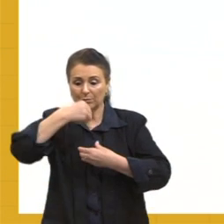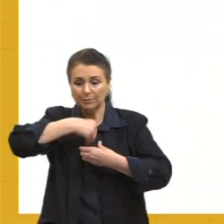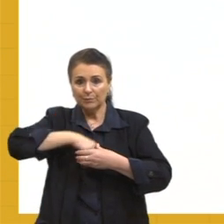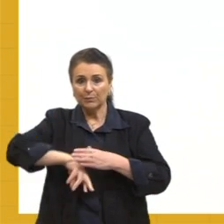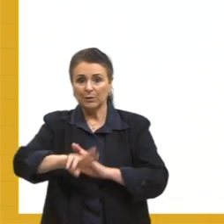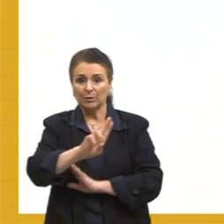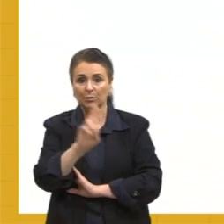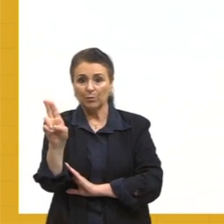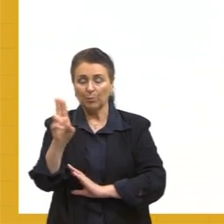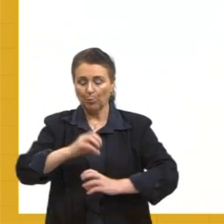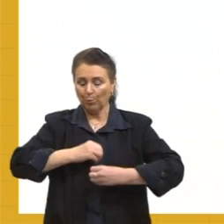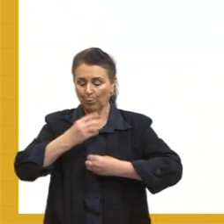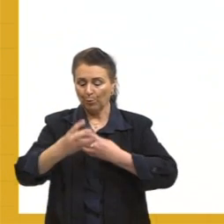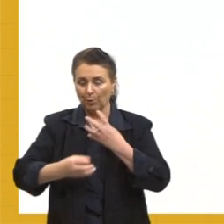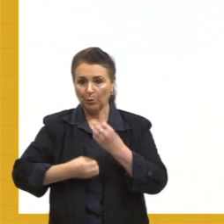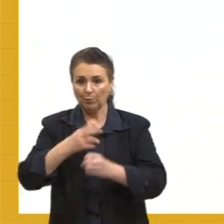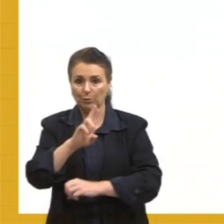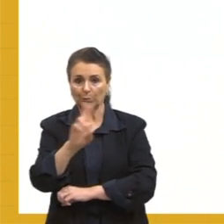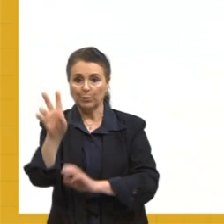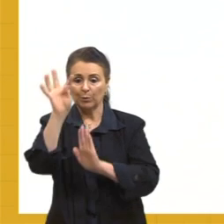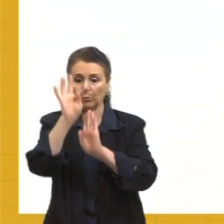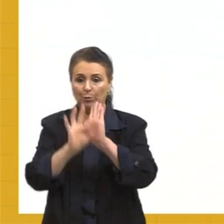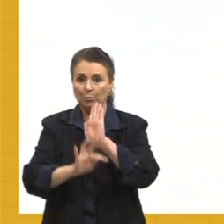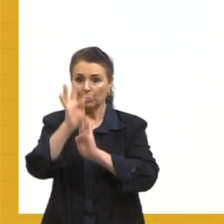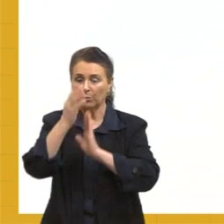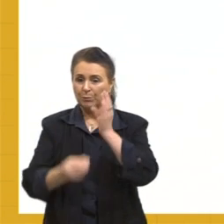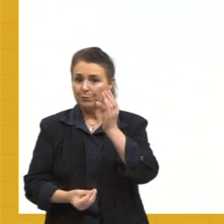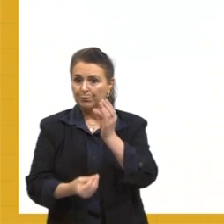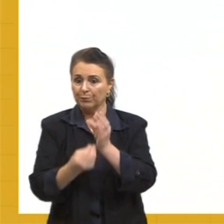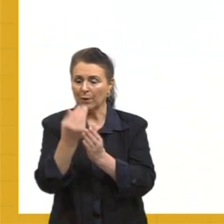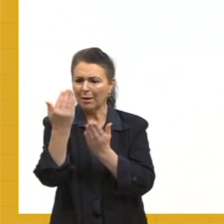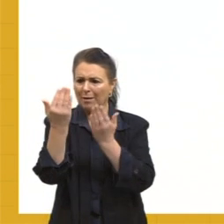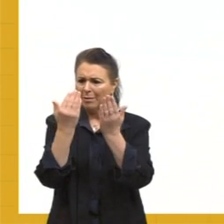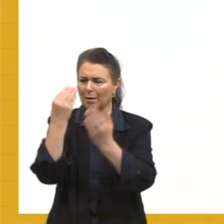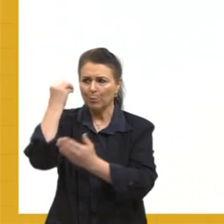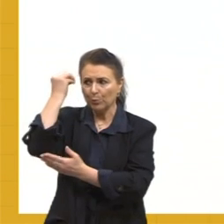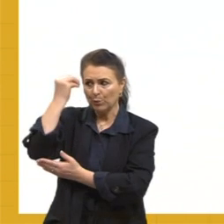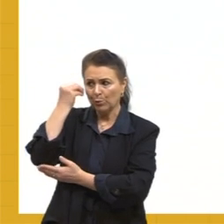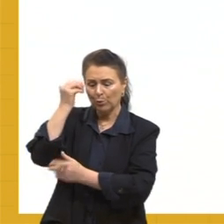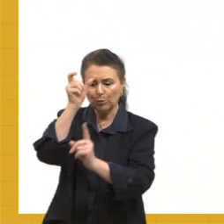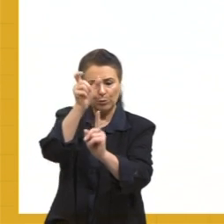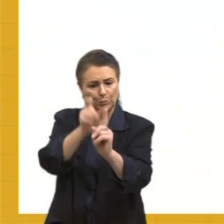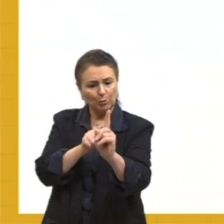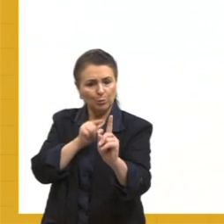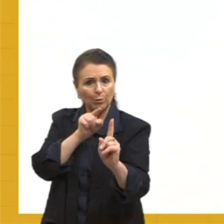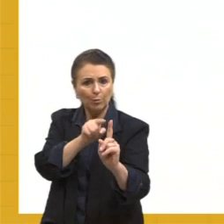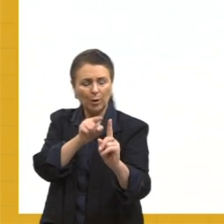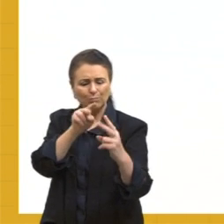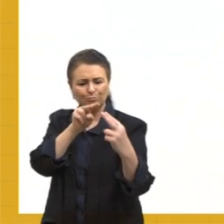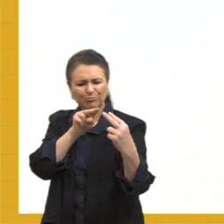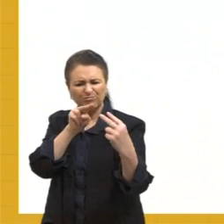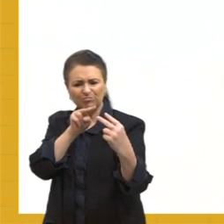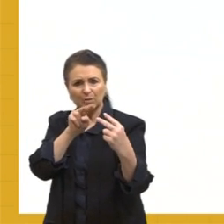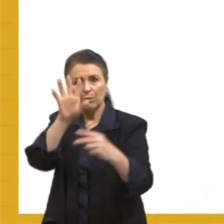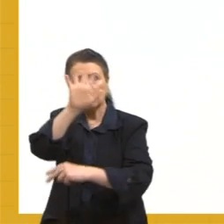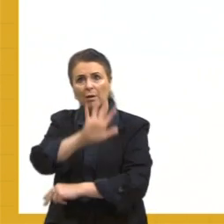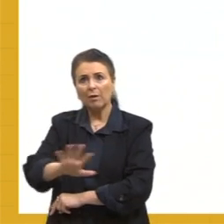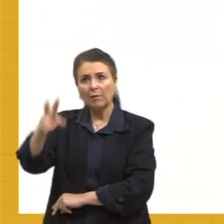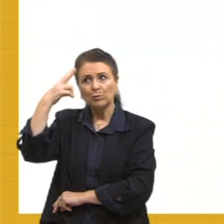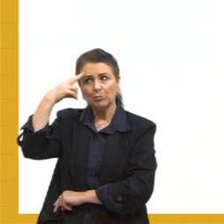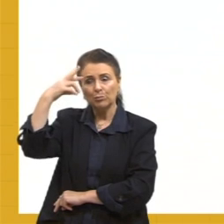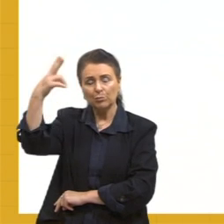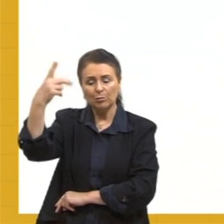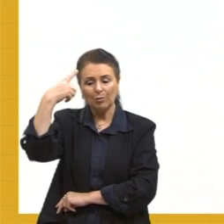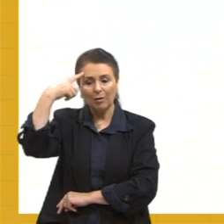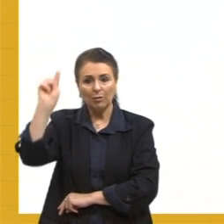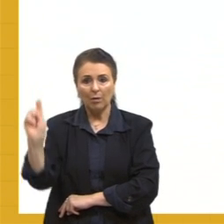de prosa poética. Os seus textos produzem análises psicológicas das personagens, flertando com o universo do sonho e a ideia